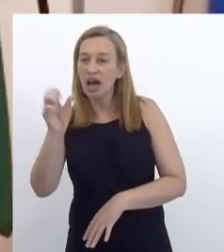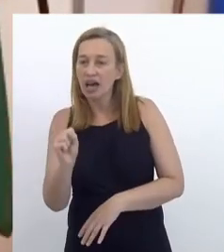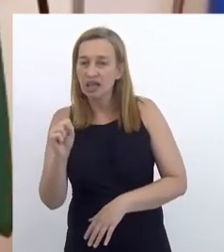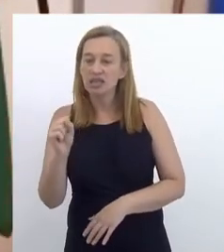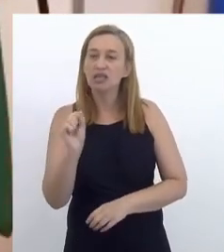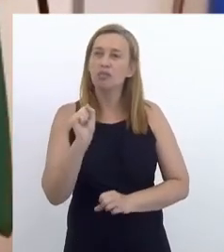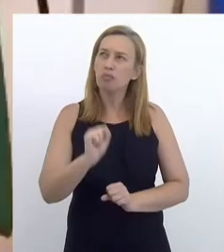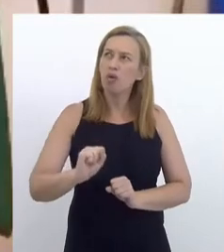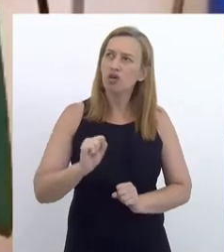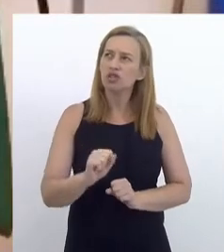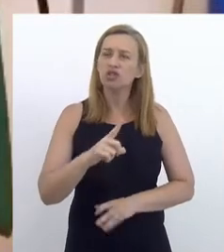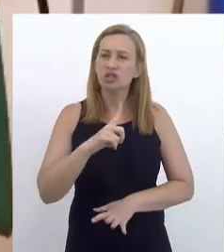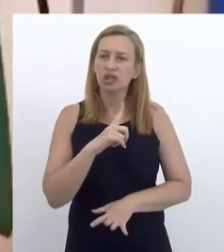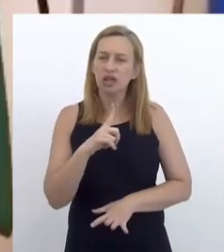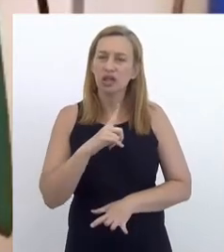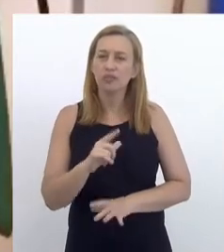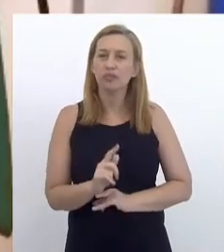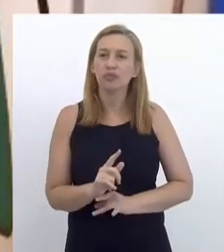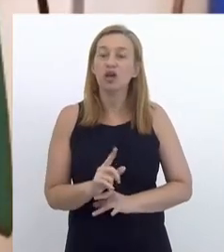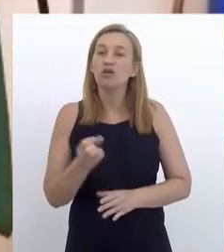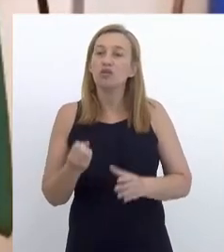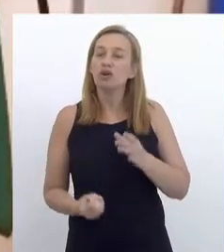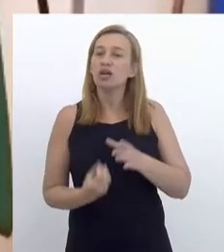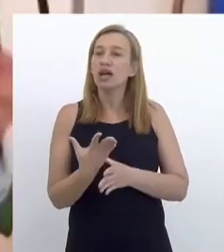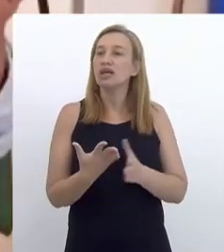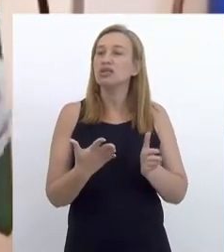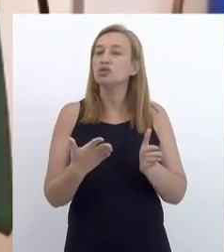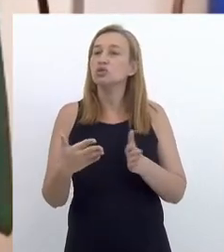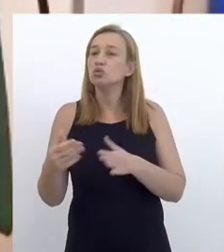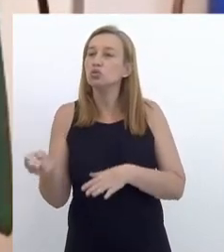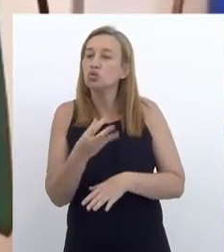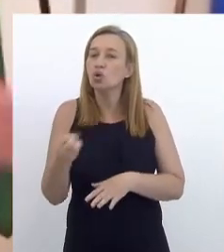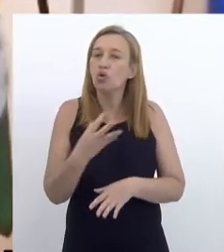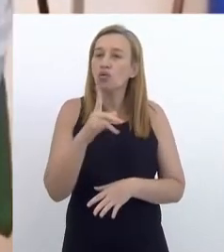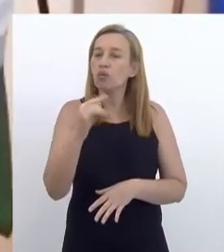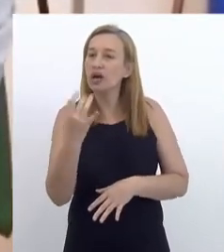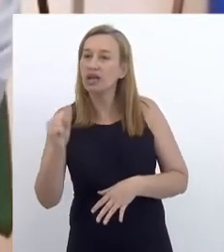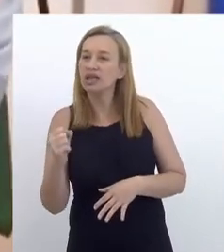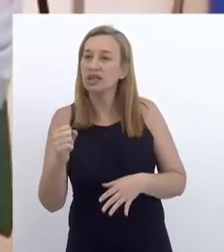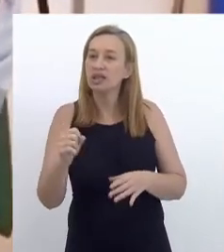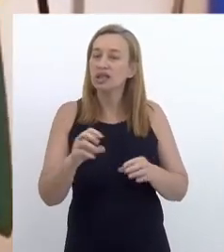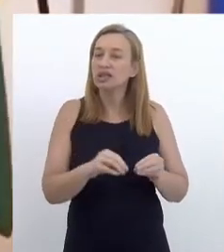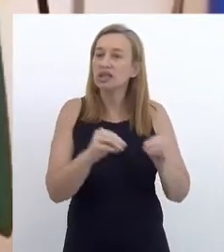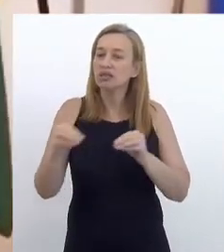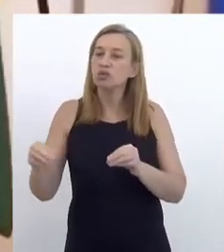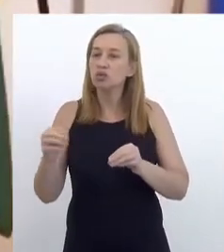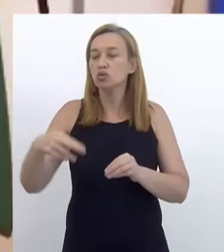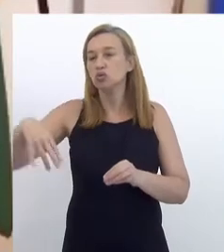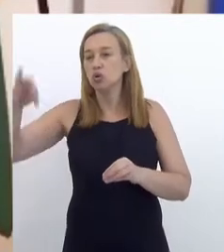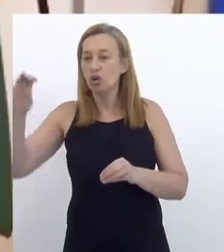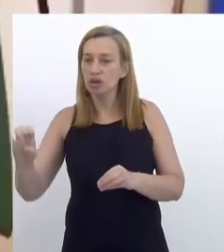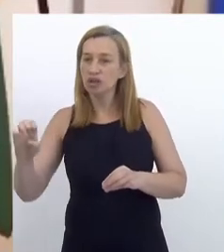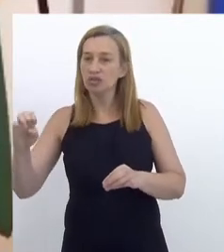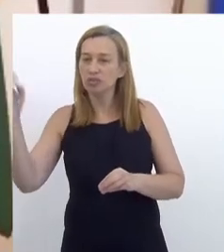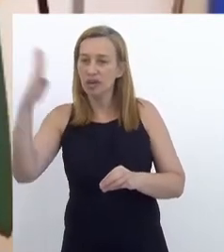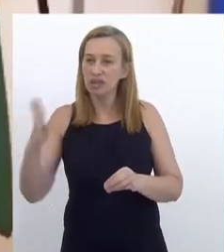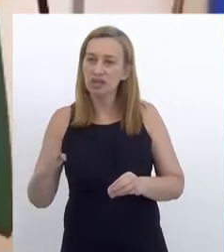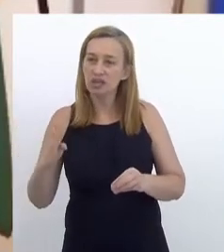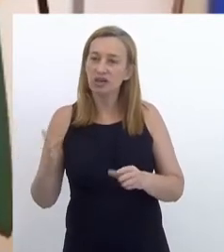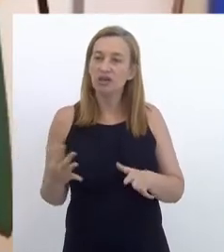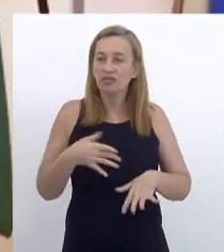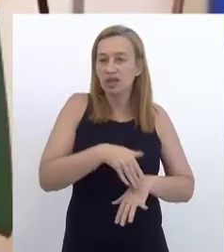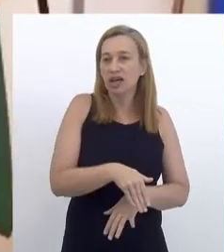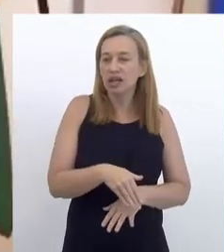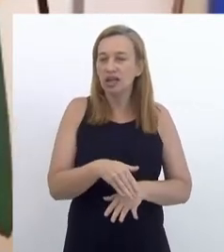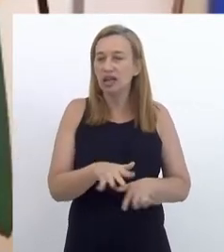pode gerar termoeletricidade. Até porque foi construída recentemente uma linha de transmissão que vem do norte do Brasil e termina na Baixada, em Paracambi,